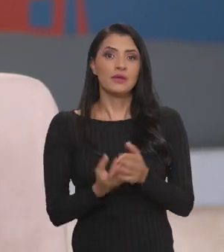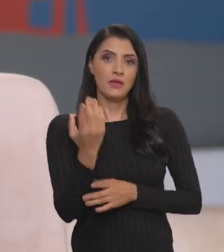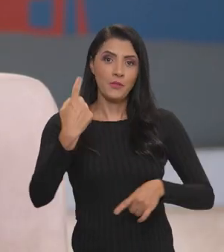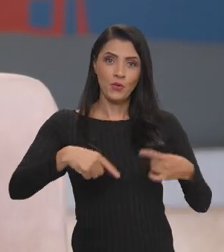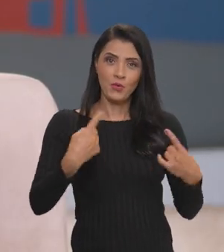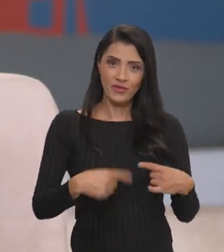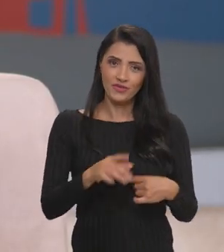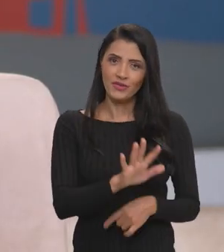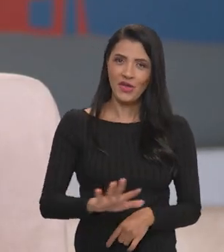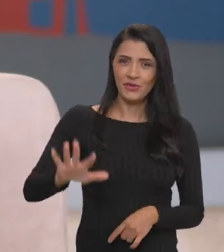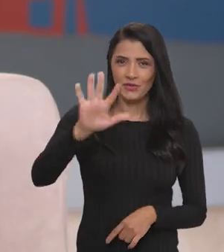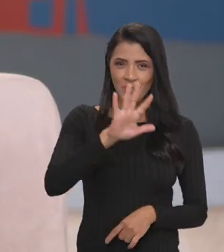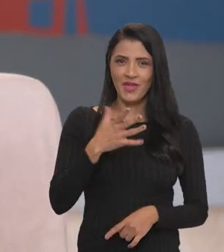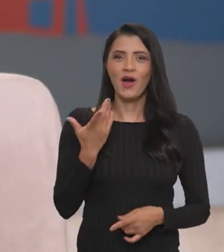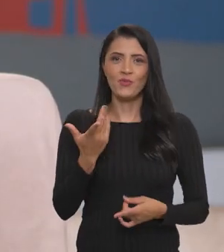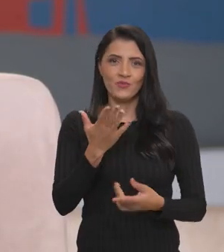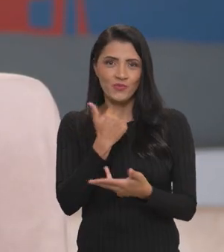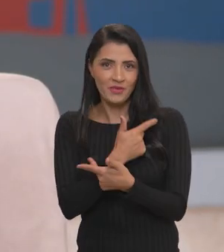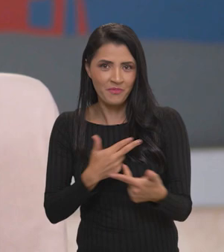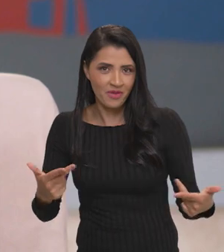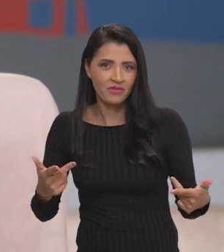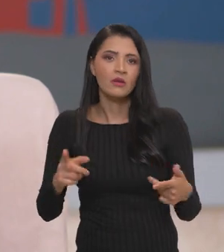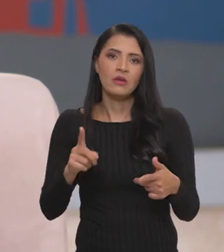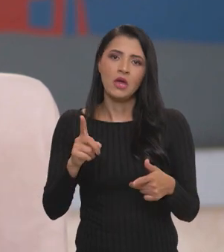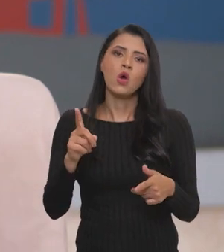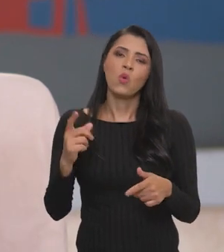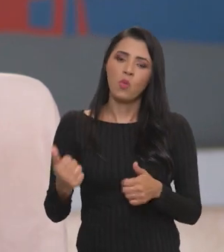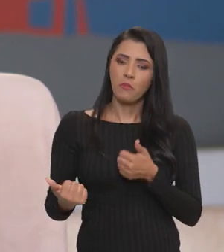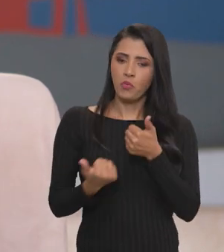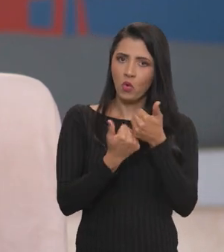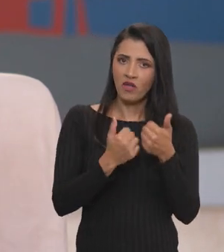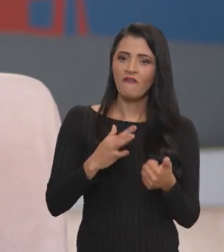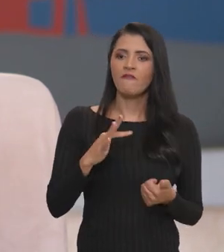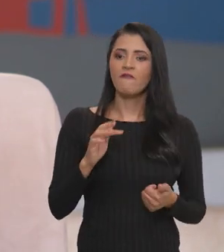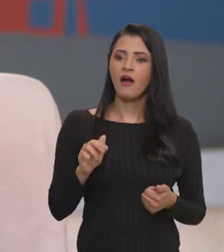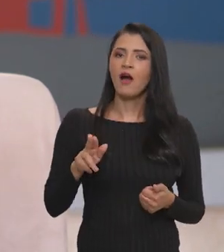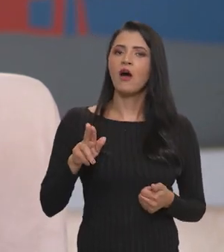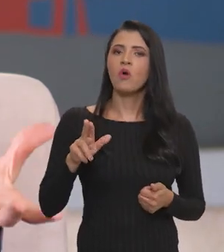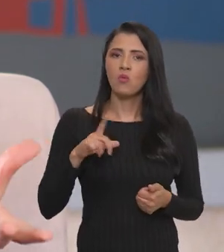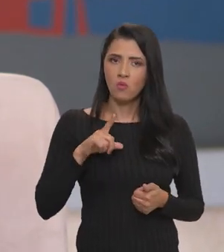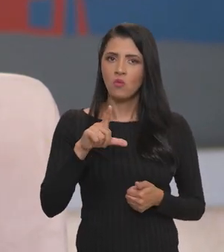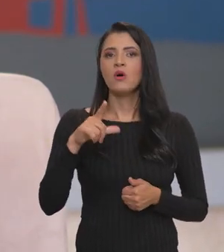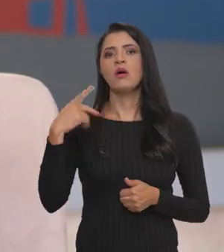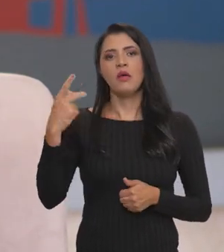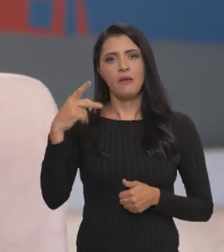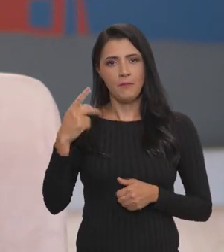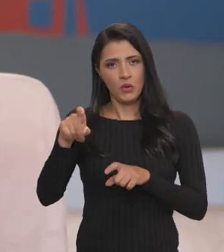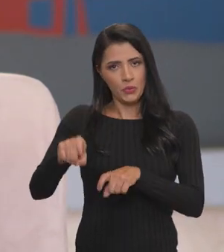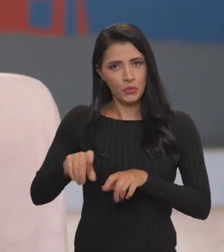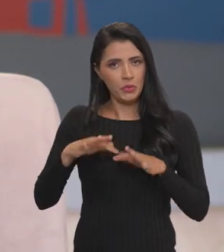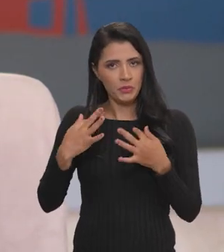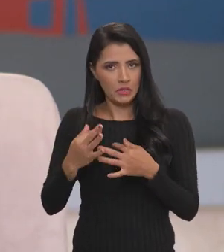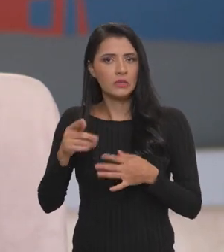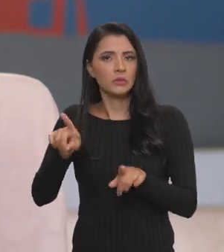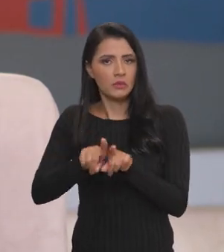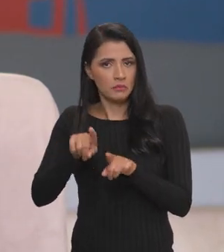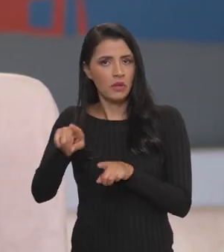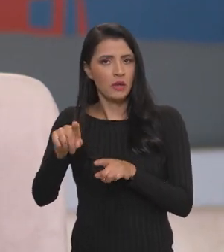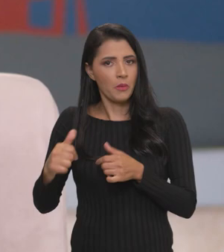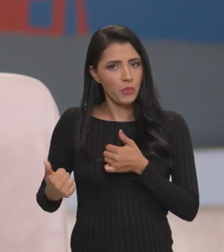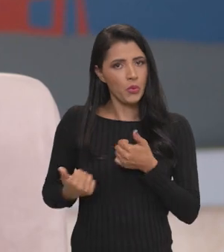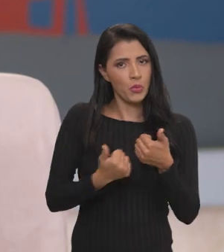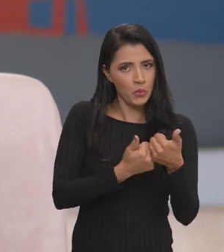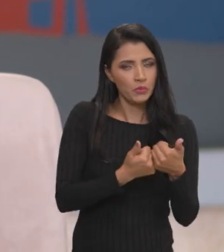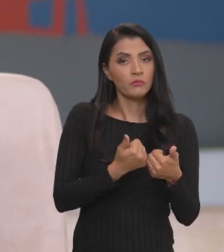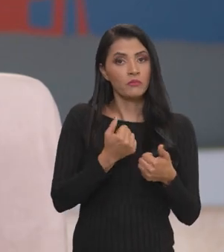Política Nacional de Abastecimento Alimentar, inclusive com o apoio da FAO, que é uma organização da ONU para Agricultura e Alimentação.